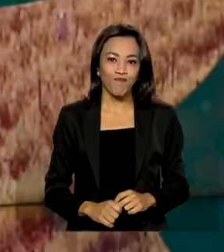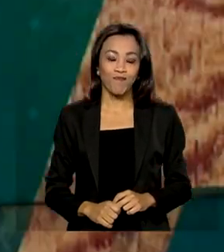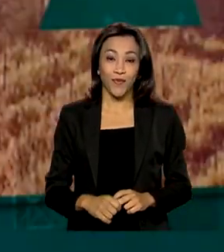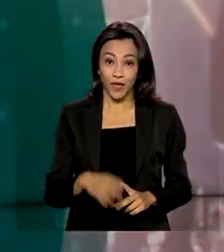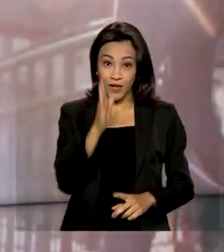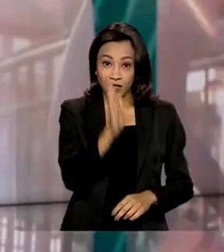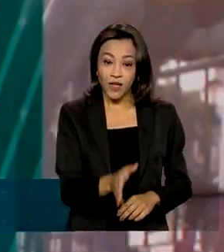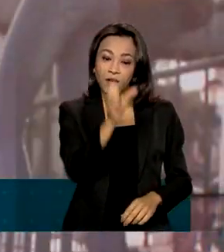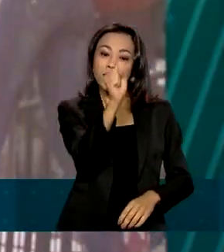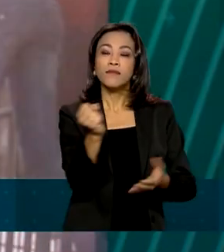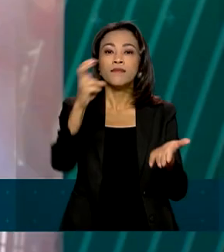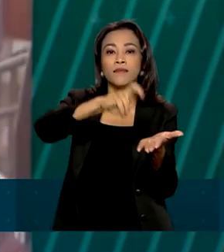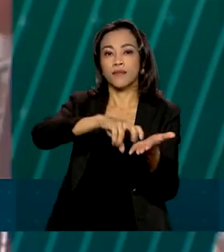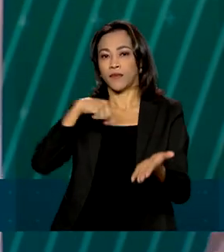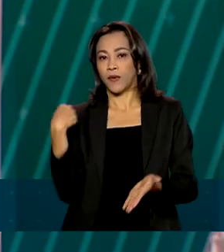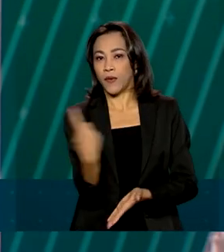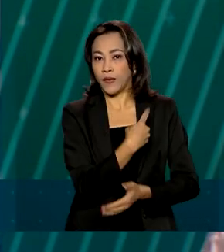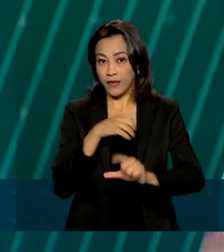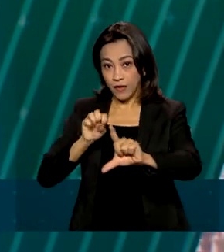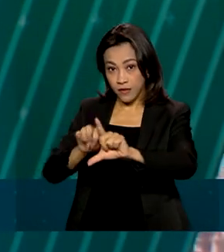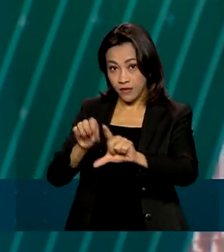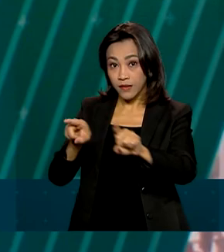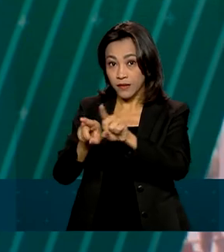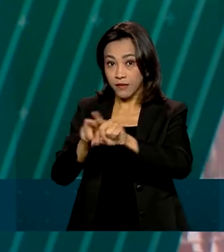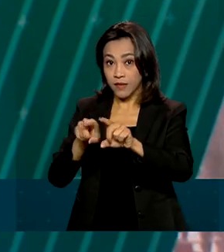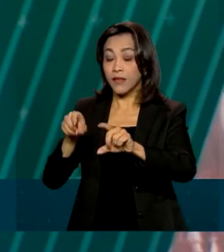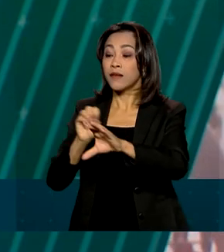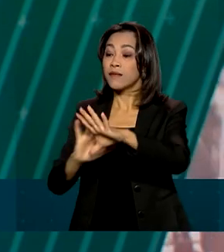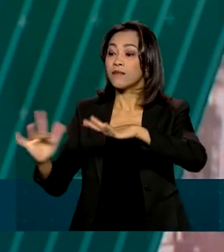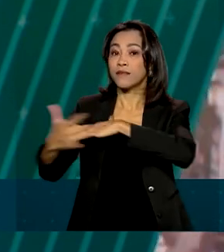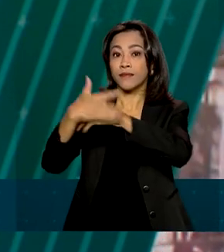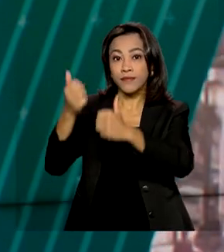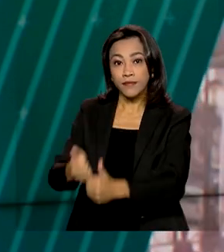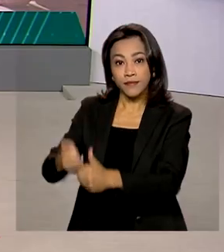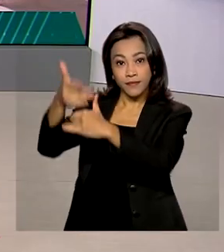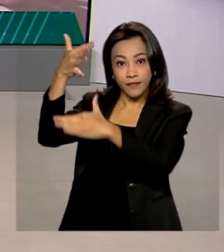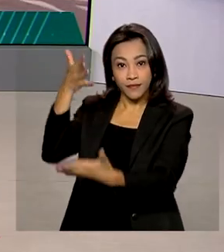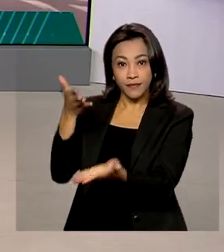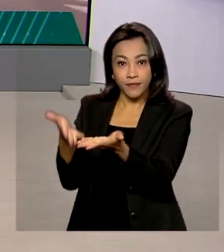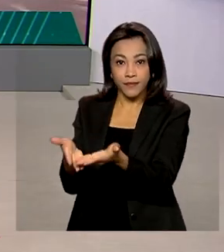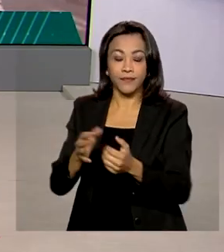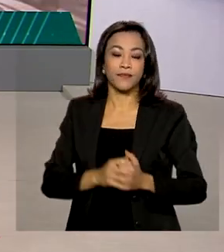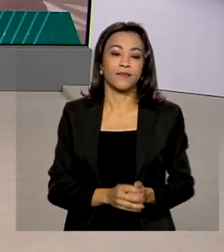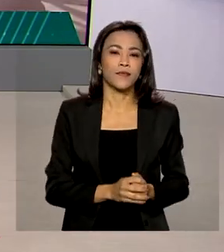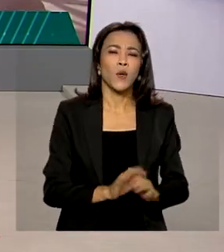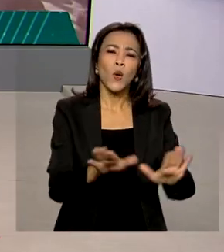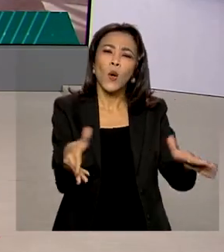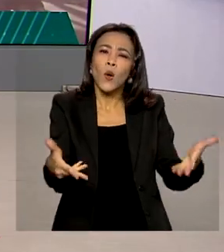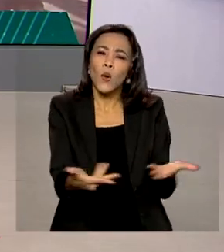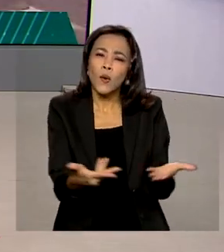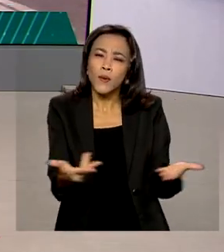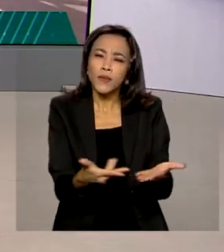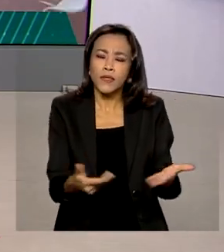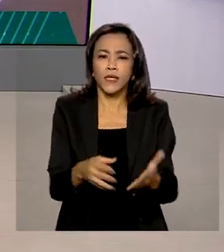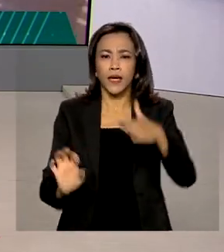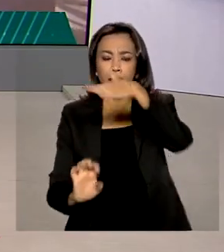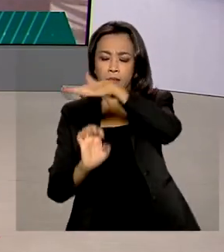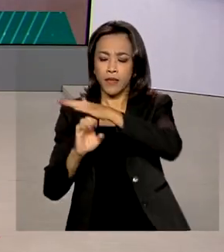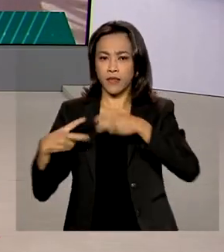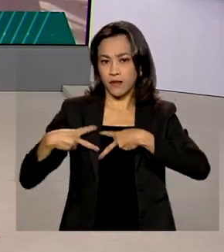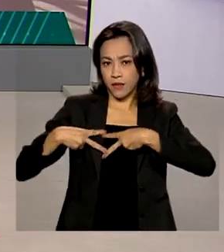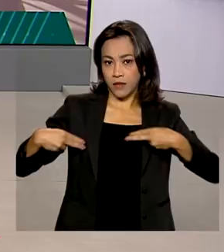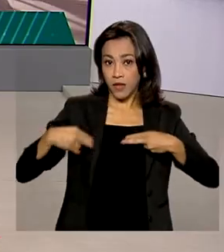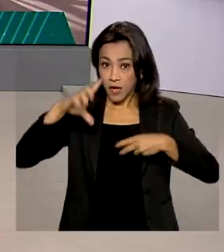8 horas da manhã, nós estamos ao vivo também pelas redes sociais. A partir de hoje, a Petrobras reduz em